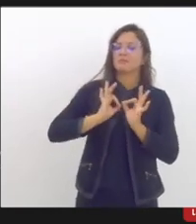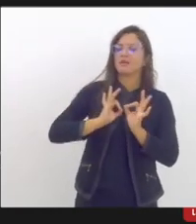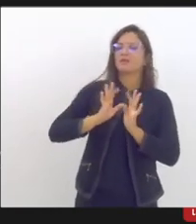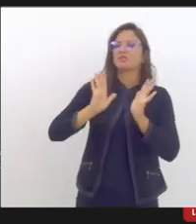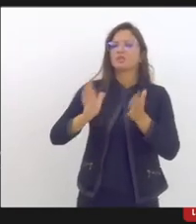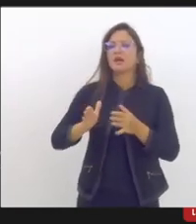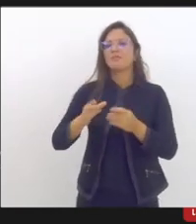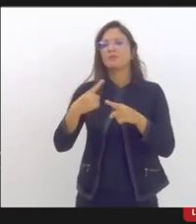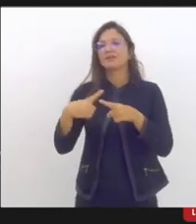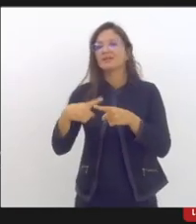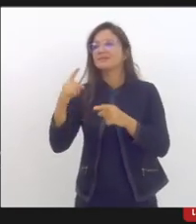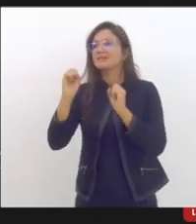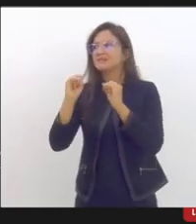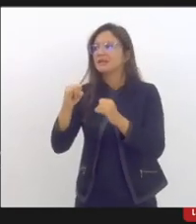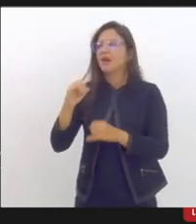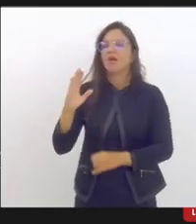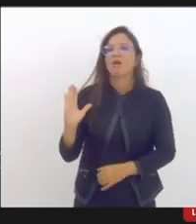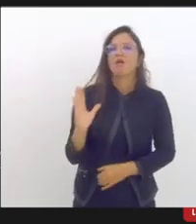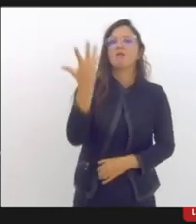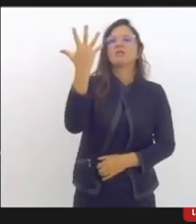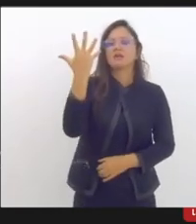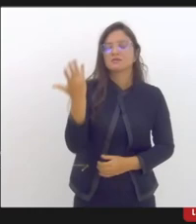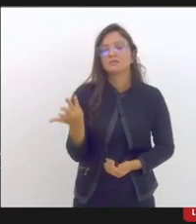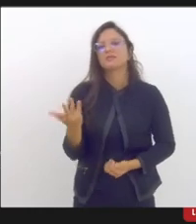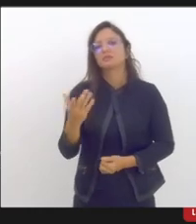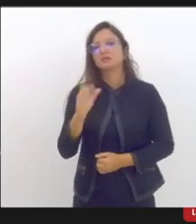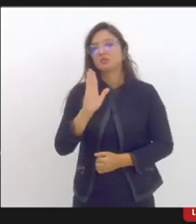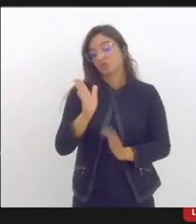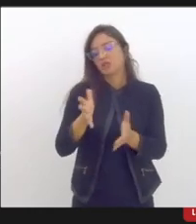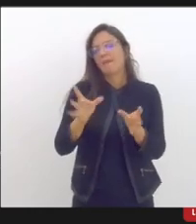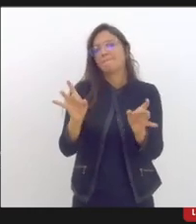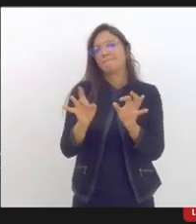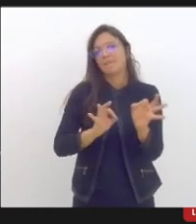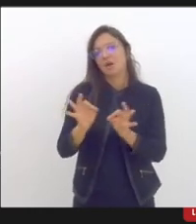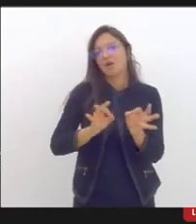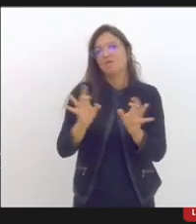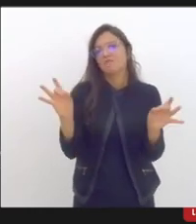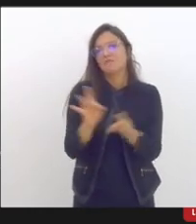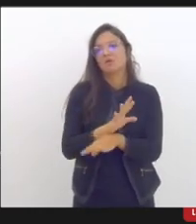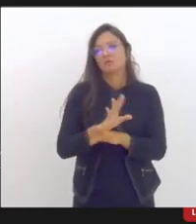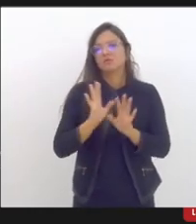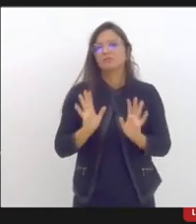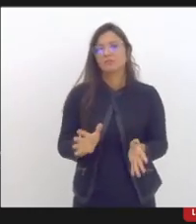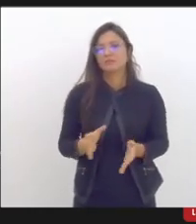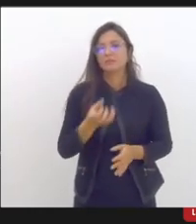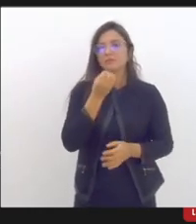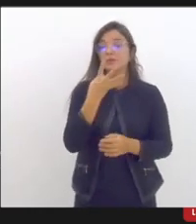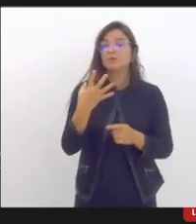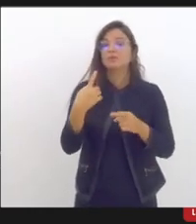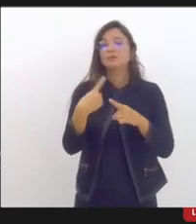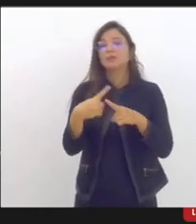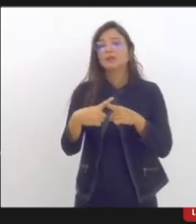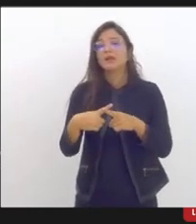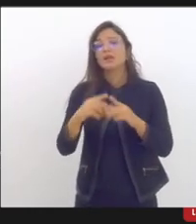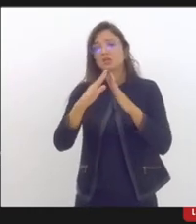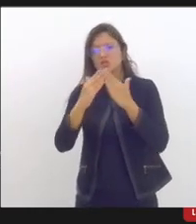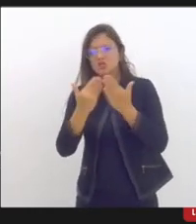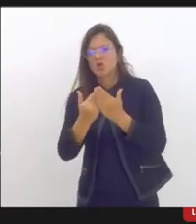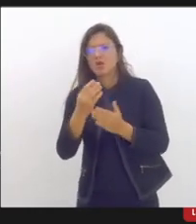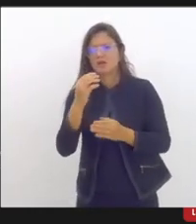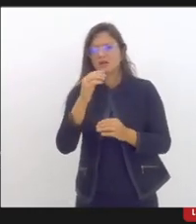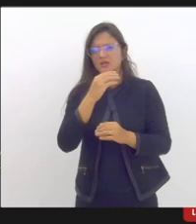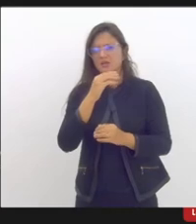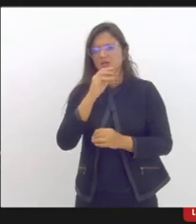Ainda que a gente saiba que não é só de responsabilidade da escola, que tem uma corresponsabilidade aí com outras políticas